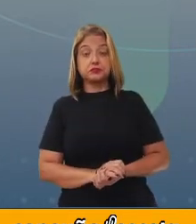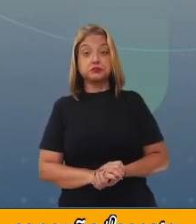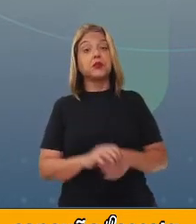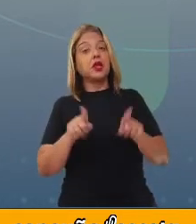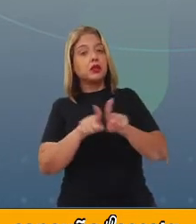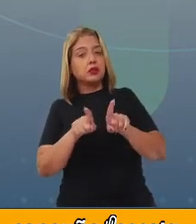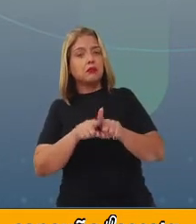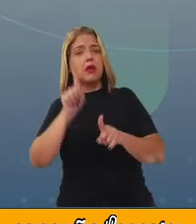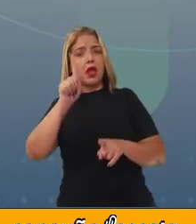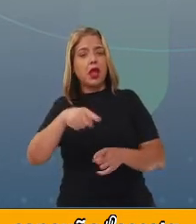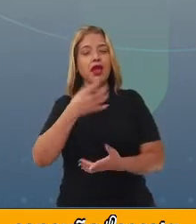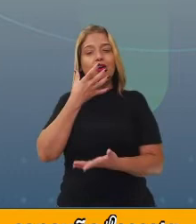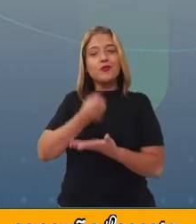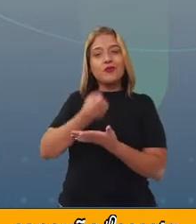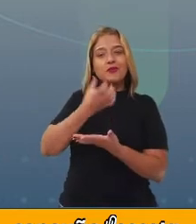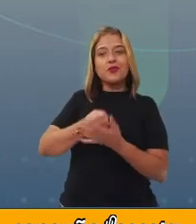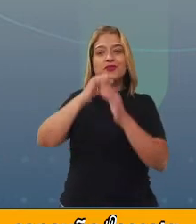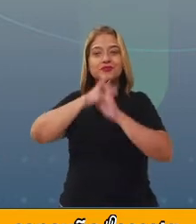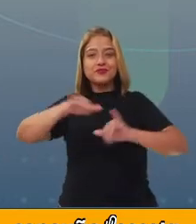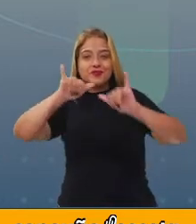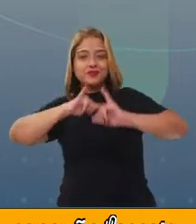podcast ou na rádio.